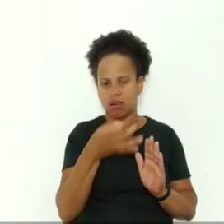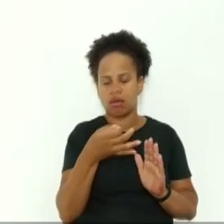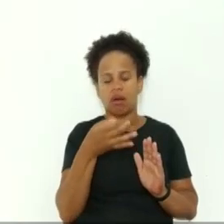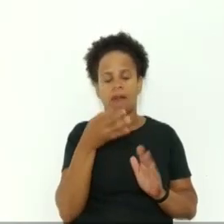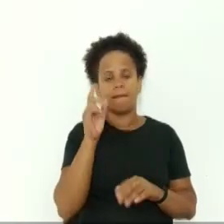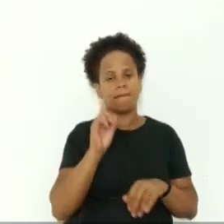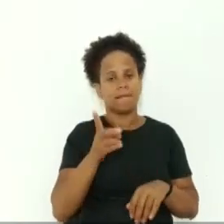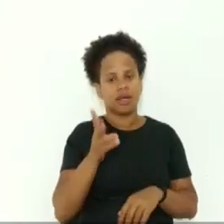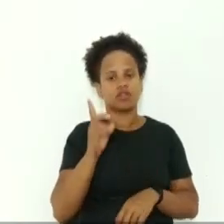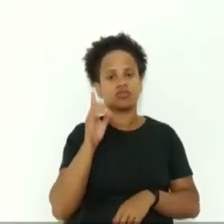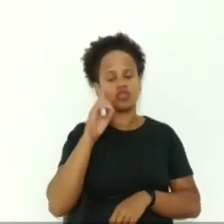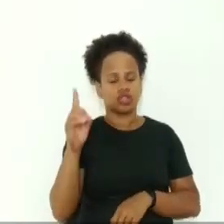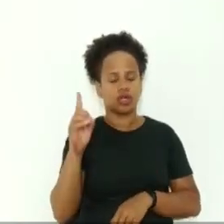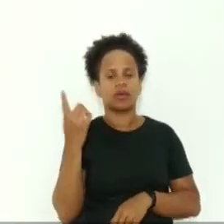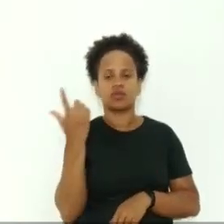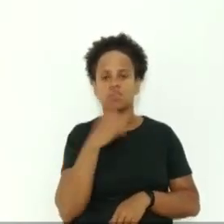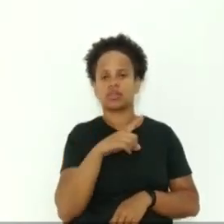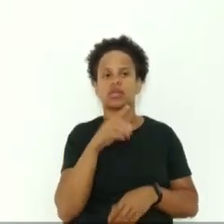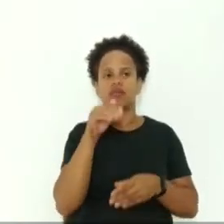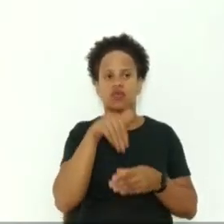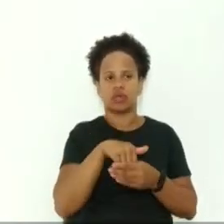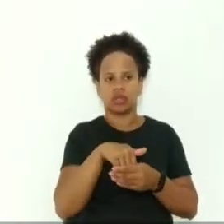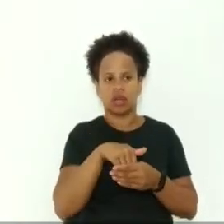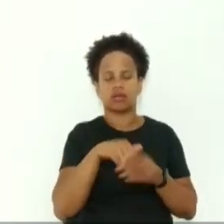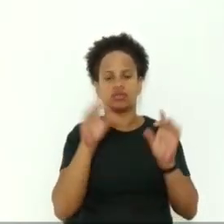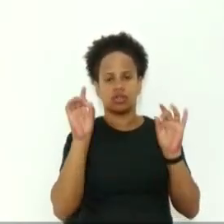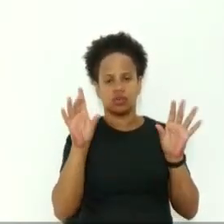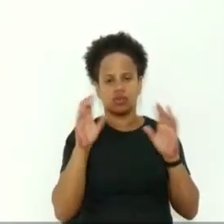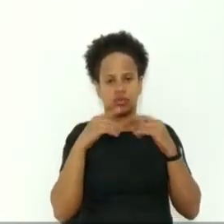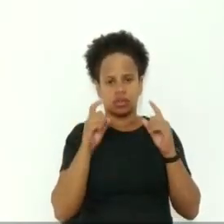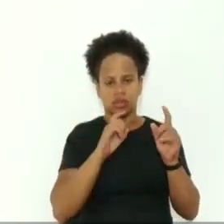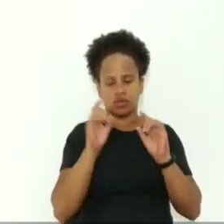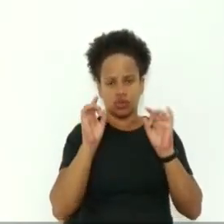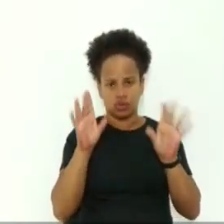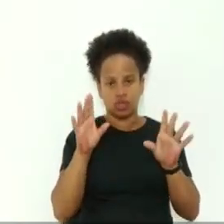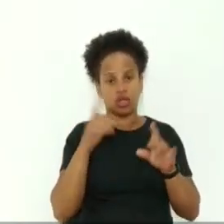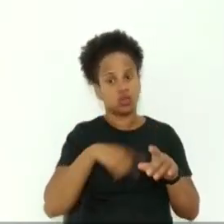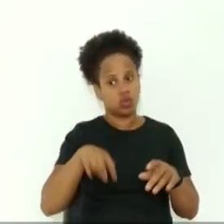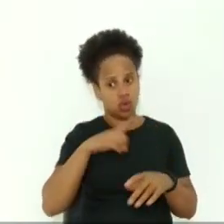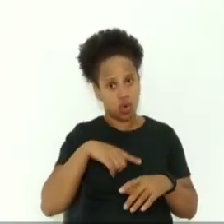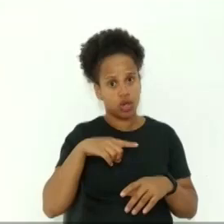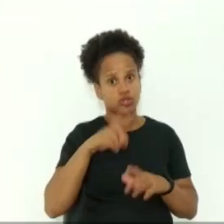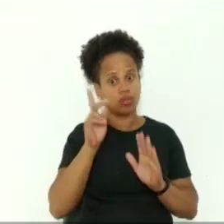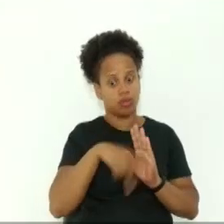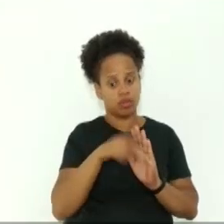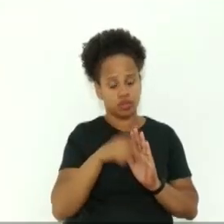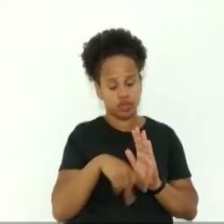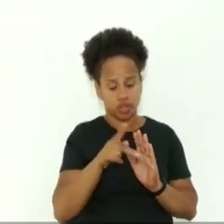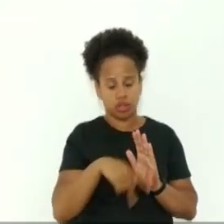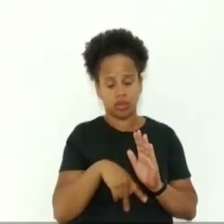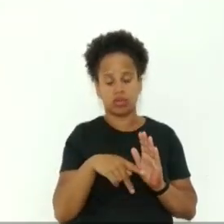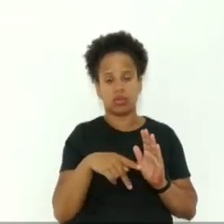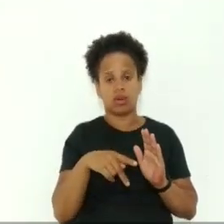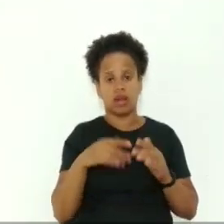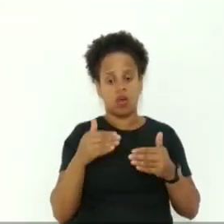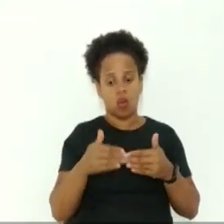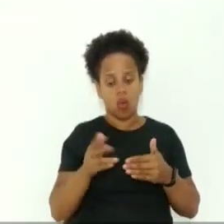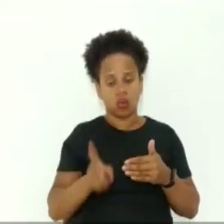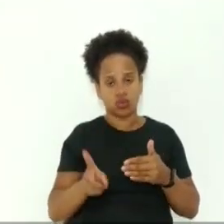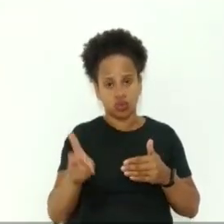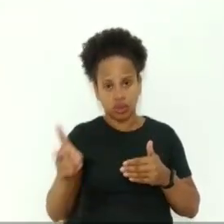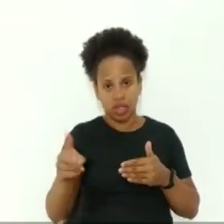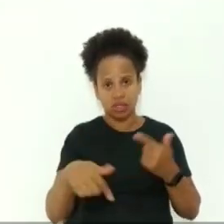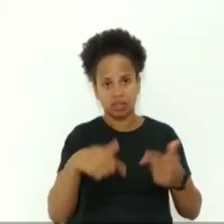sessão extraordinária e a gente tem que ter essa responsabilidade quando projetos é de continuidade de serviços como nós vamos votar hoje da